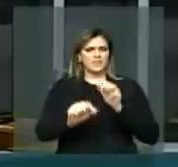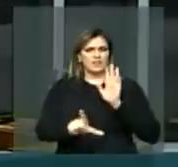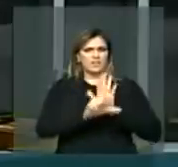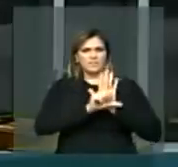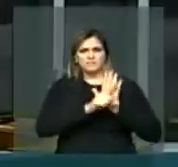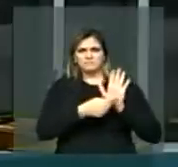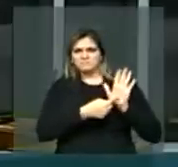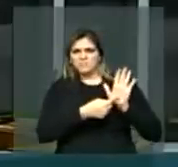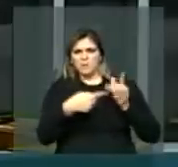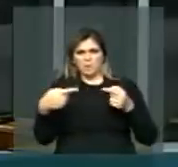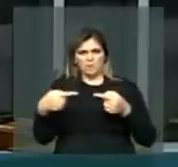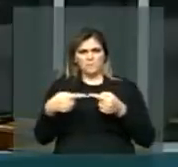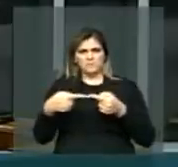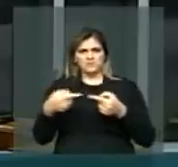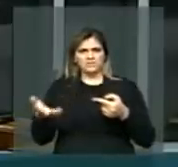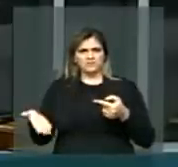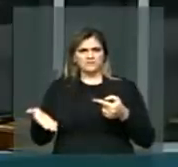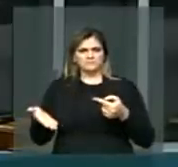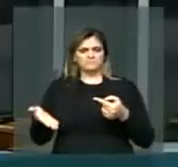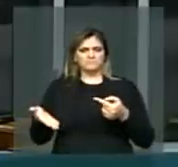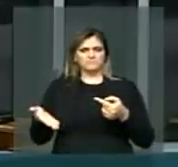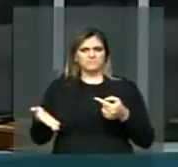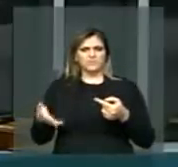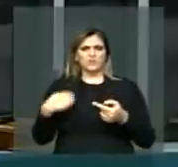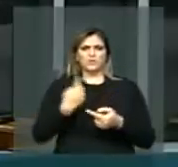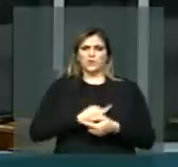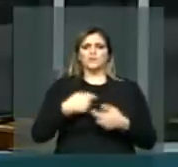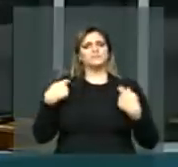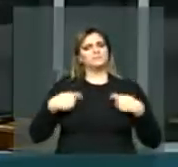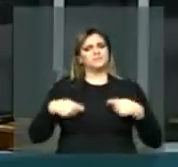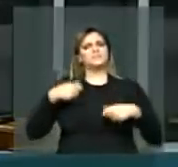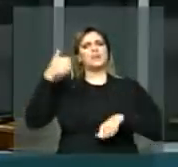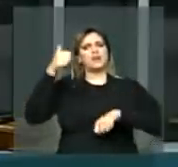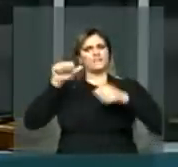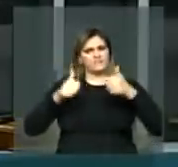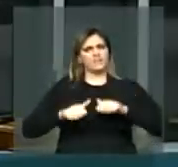propomos a reavaliar?